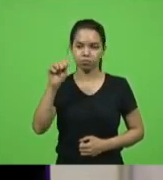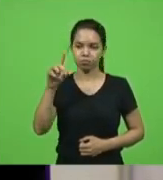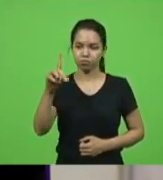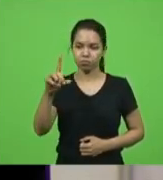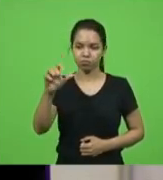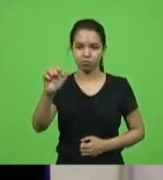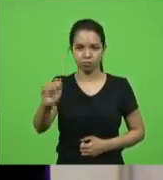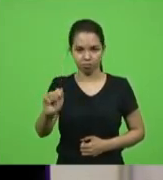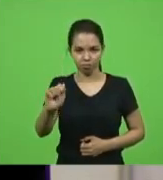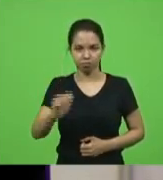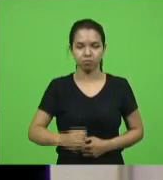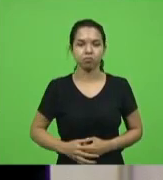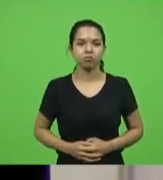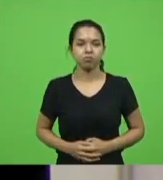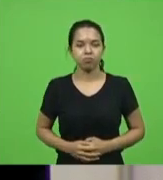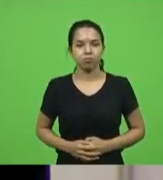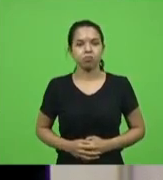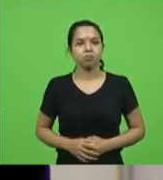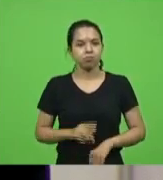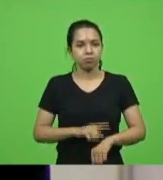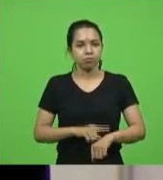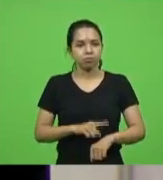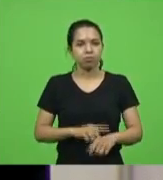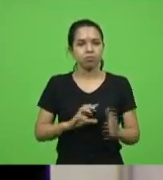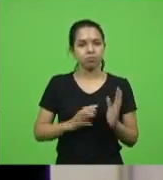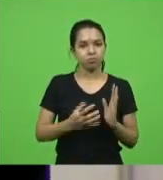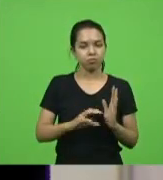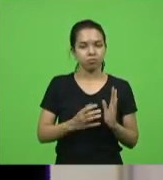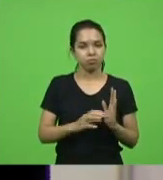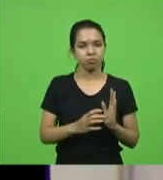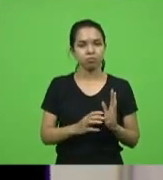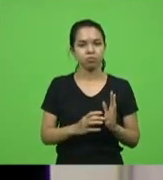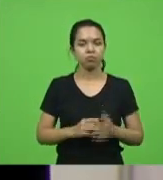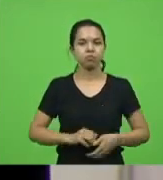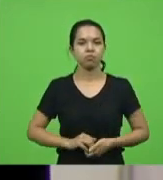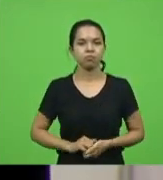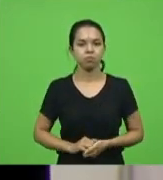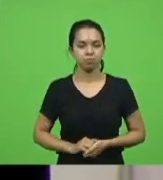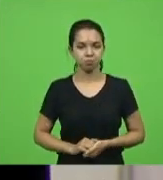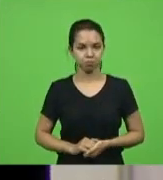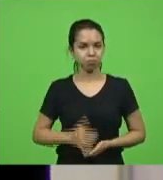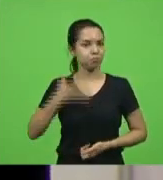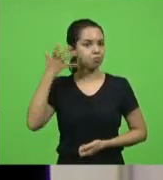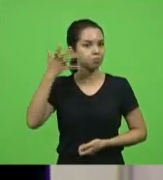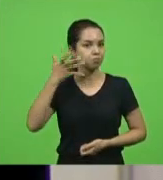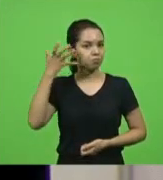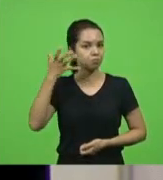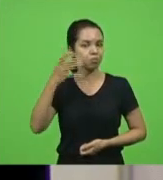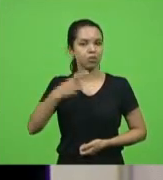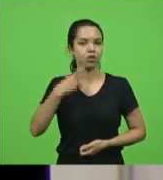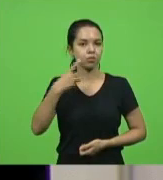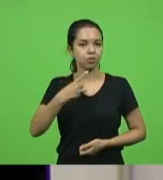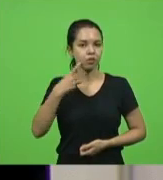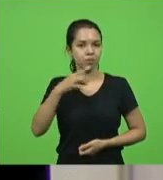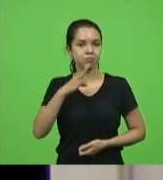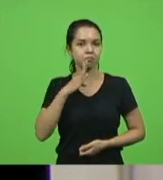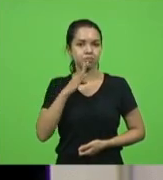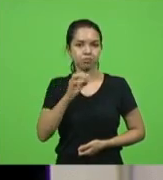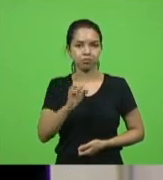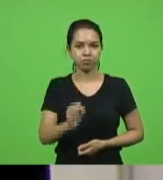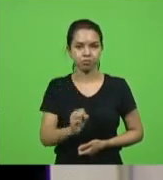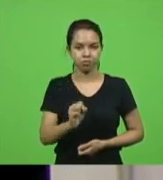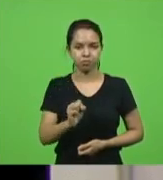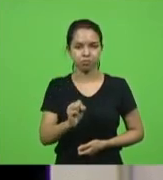Grande expediente, nesse horário destinado aos partidos políticos, fizeram uso da palavra os senhores deputados Bruno Souza